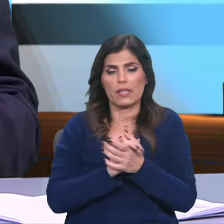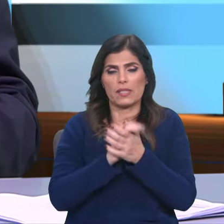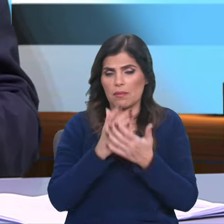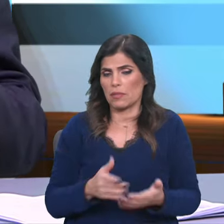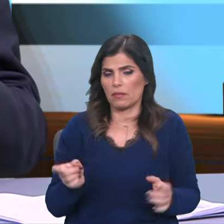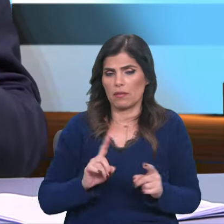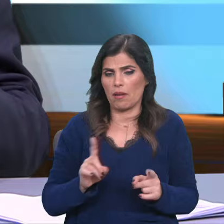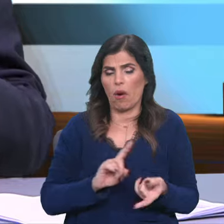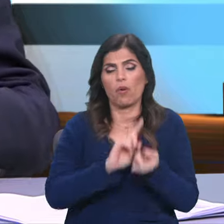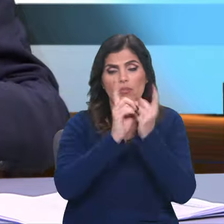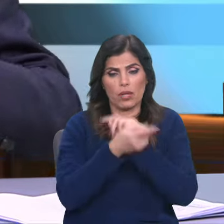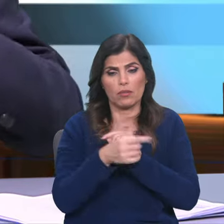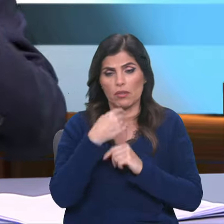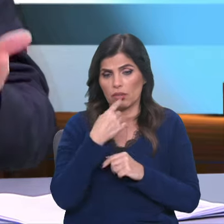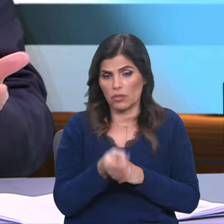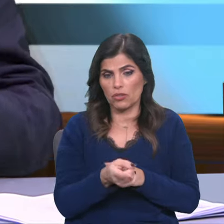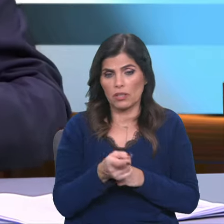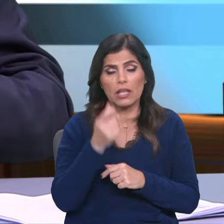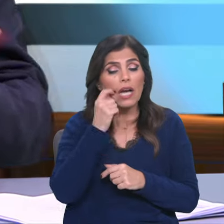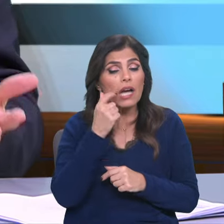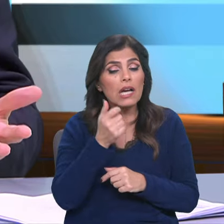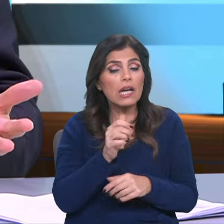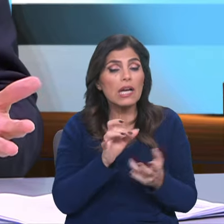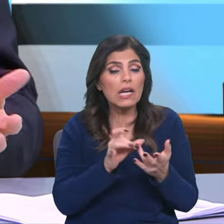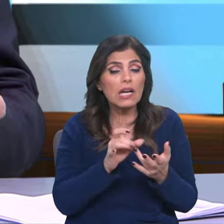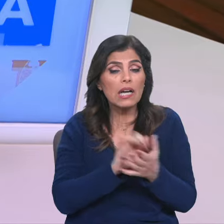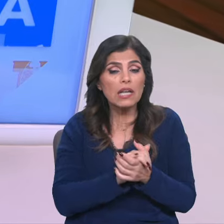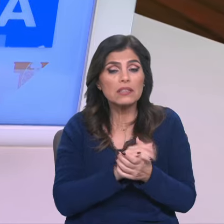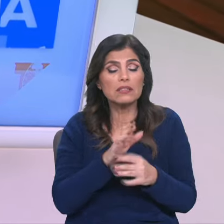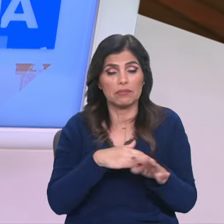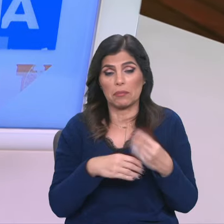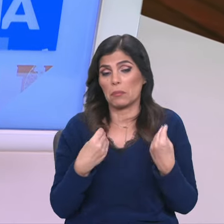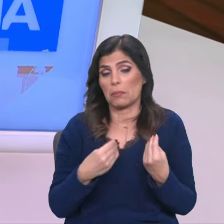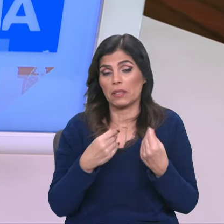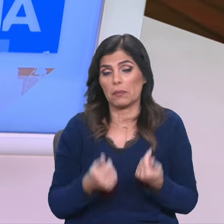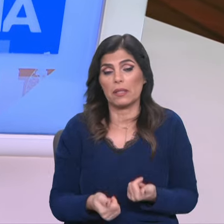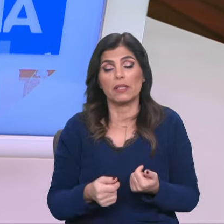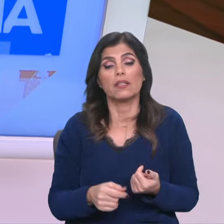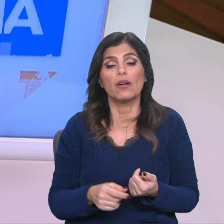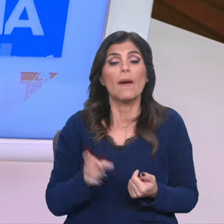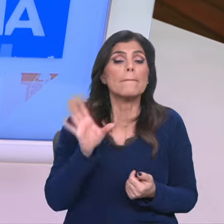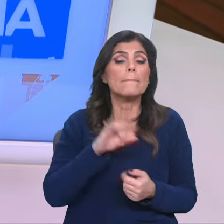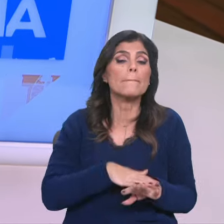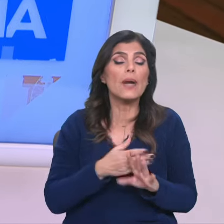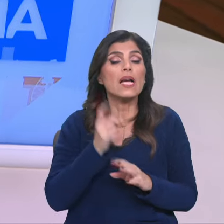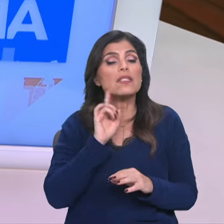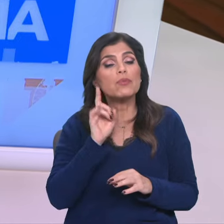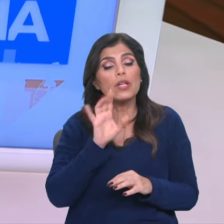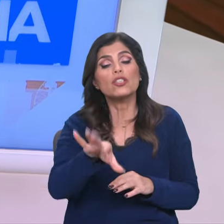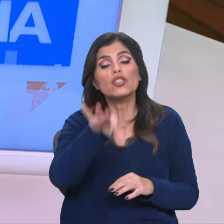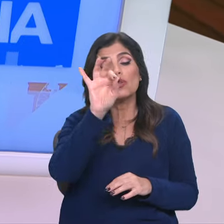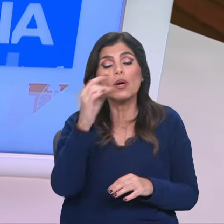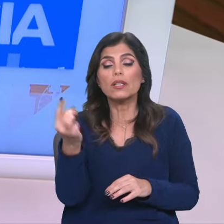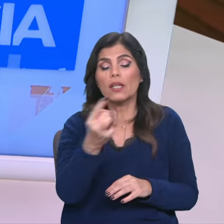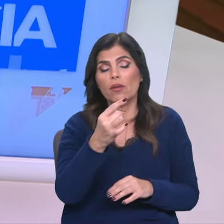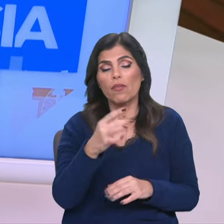contrário. Diz que quem casa também faz bem. O importante, ao fim e cabo, é a opção fundamental de vida. Exato. E o agir em